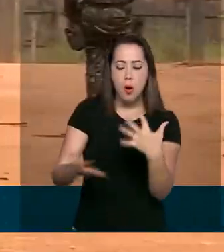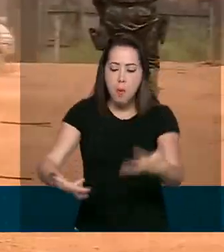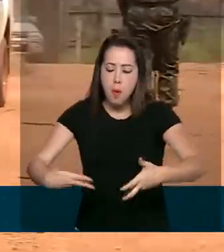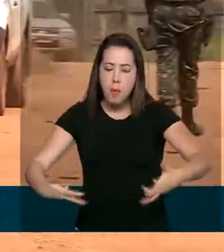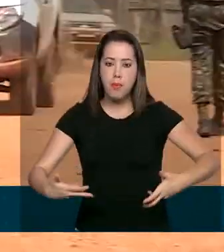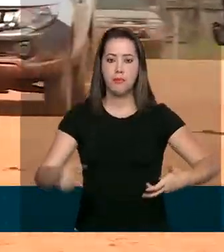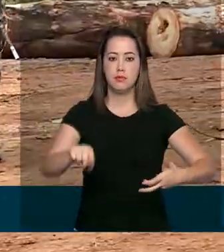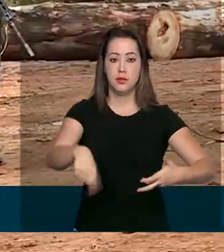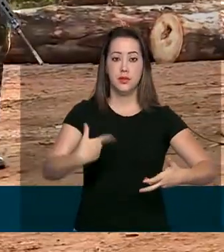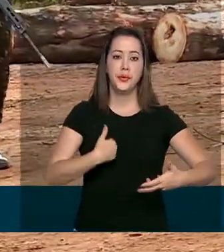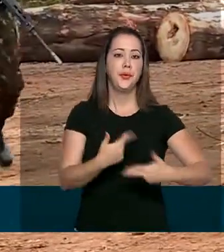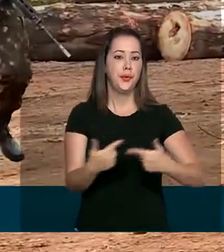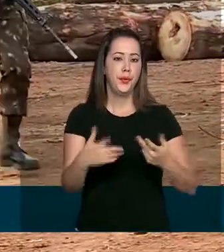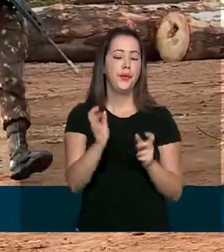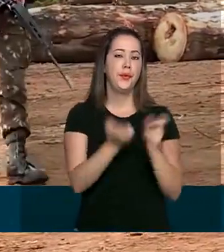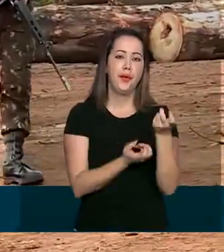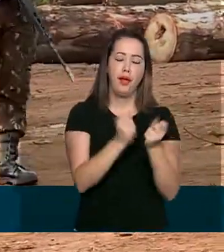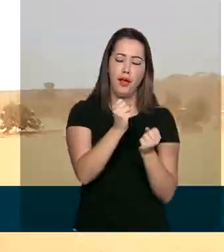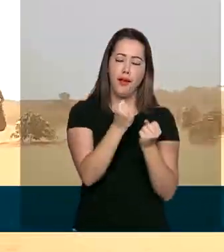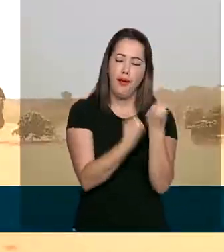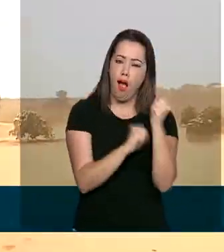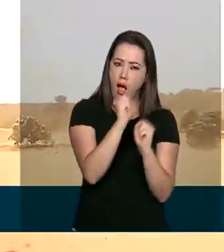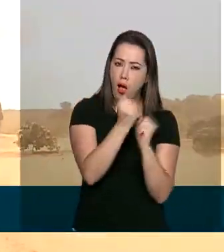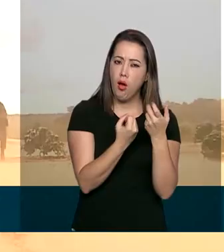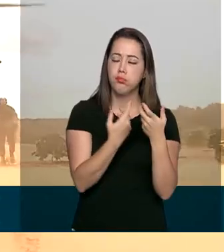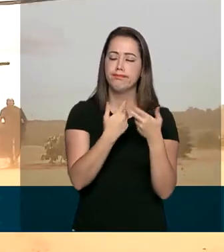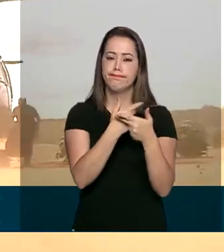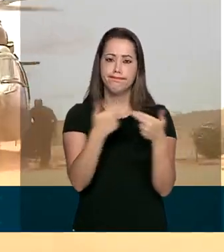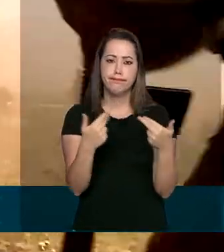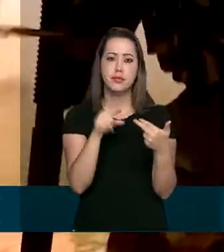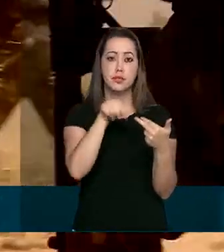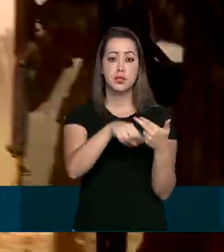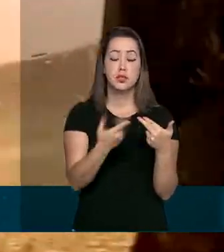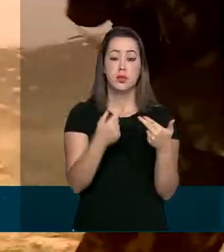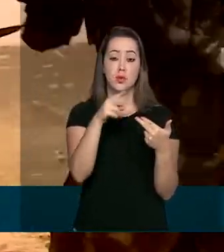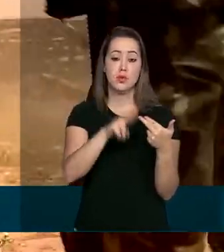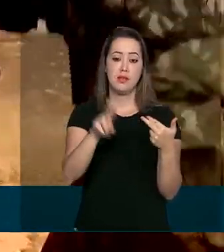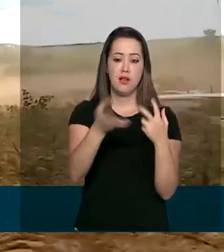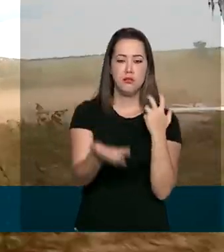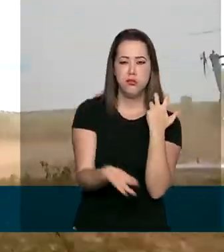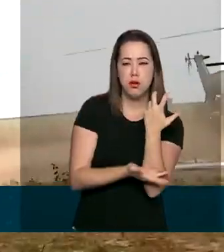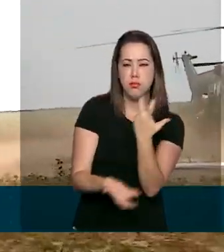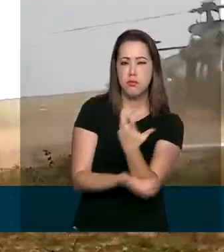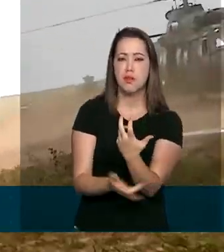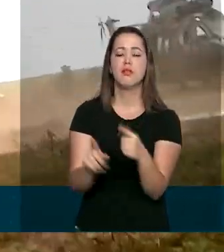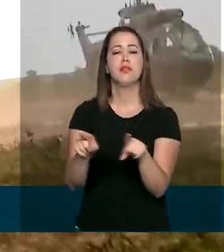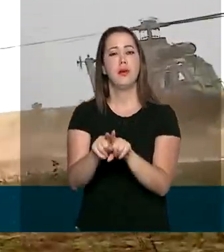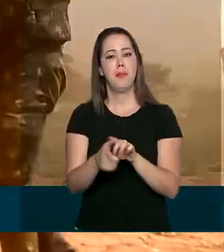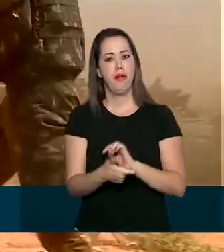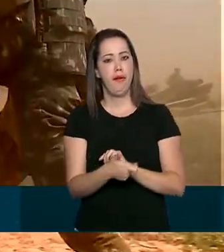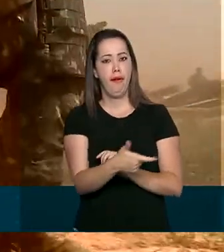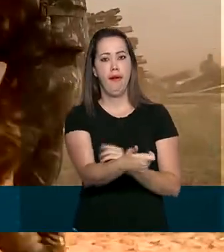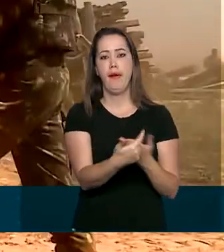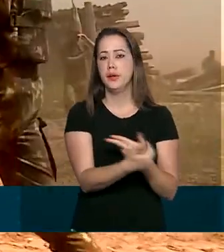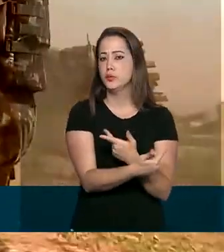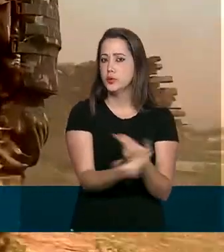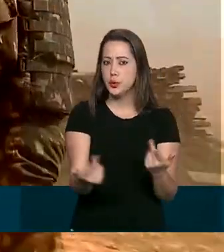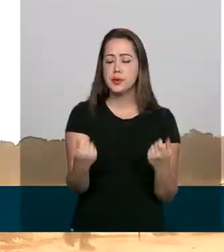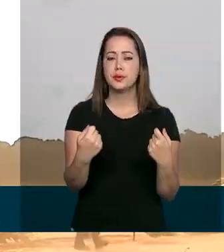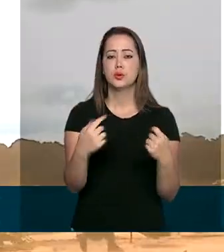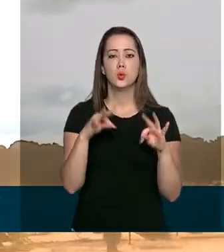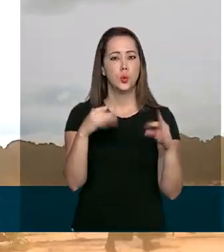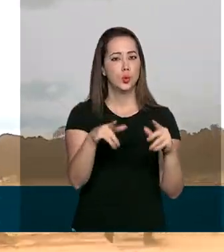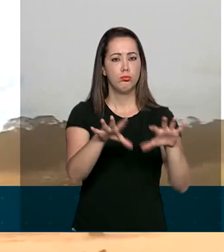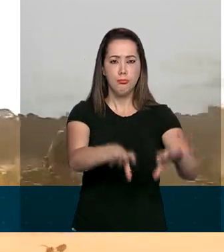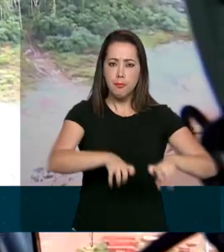e veículos utilizados nas atividades ligadas ao desmatamento, além de armas, munições e entorpecentes. As Forças